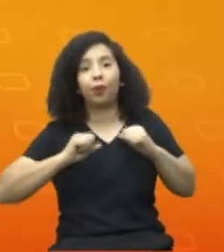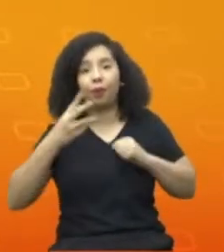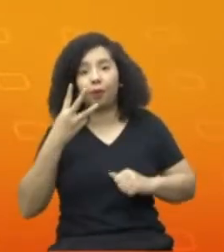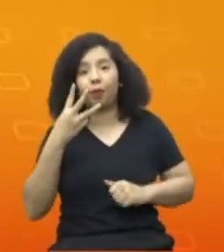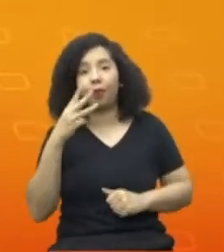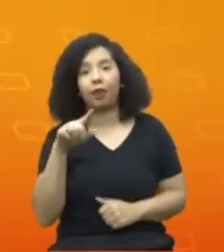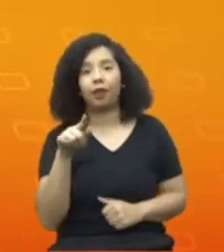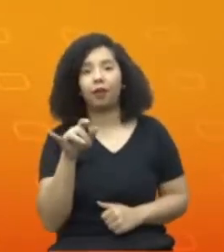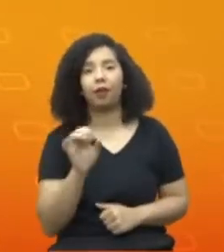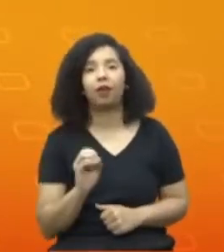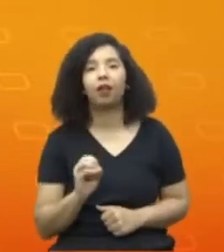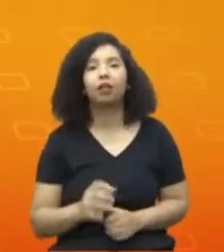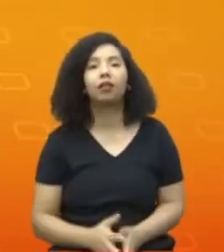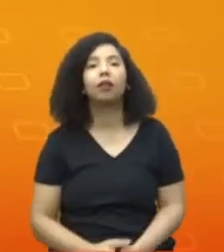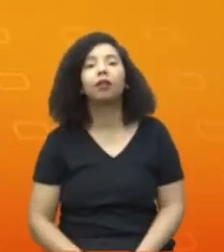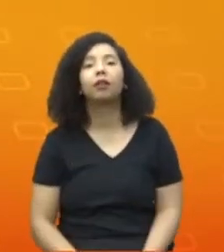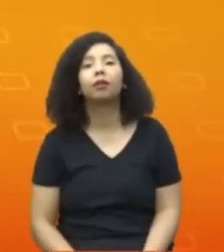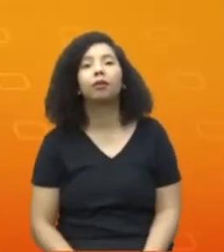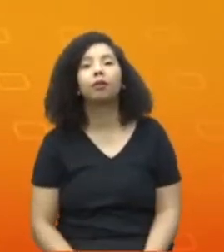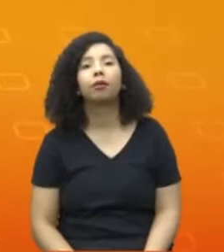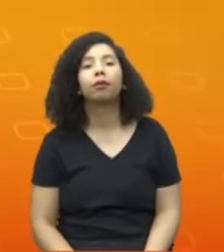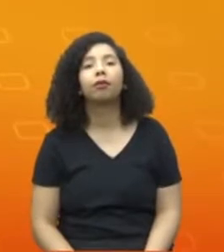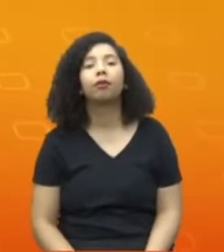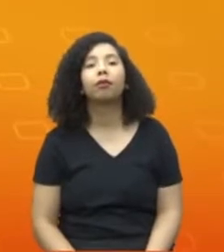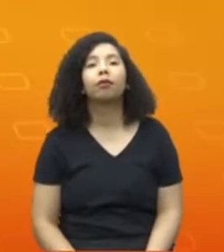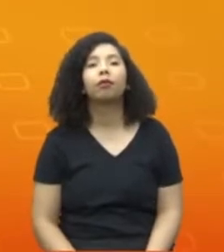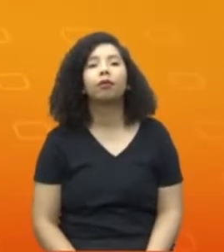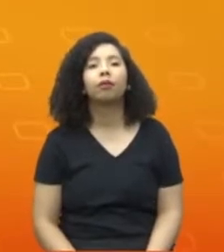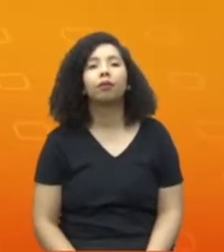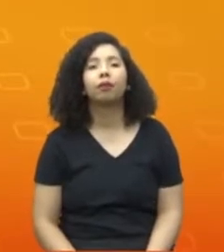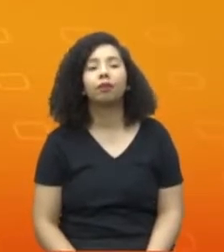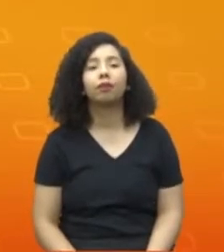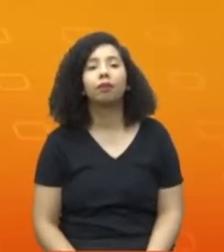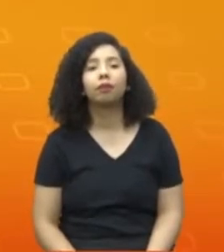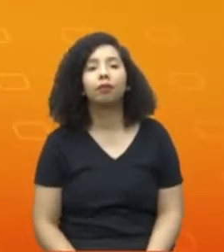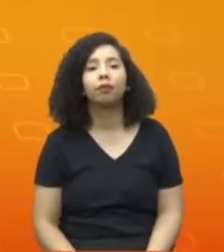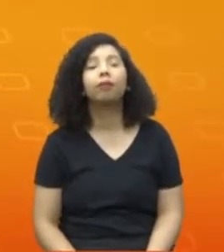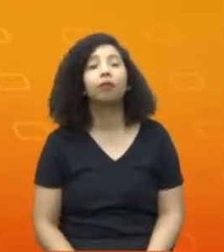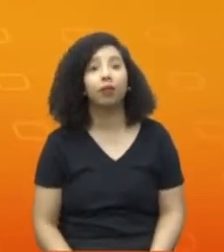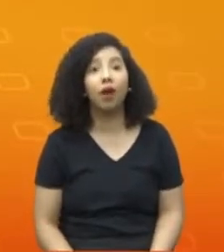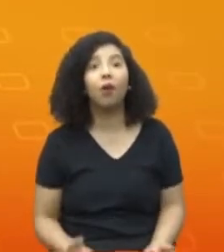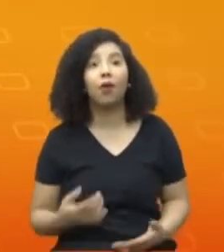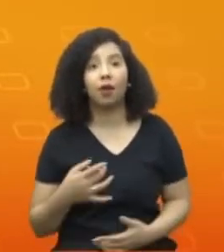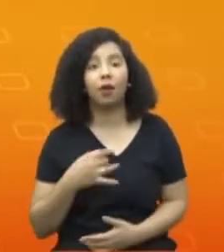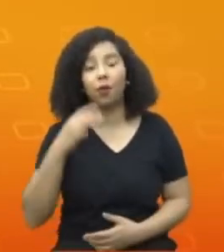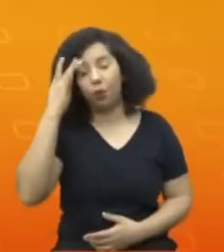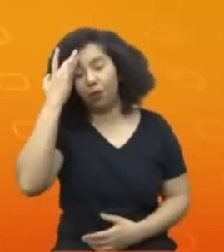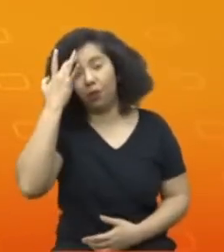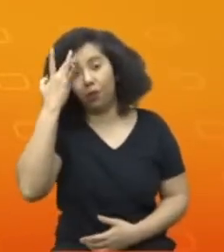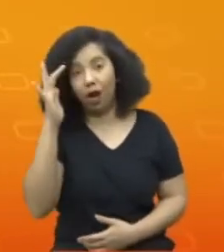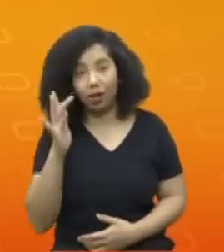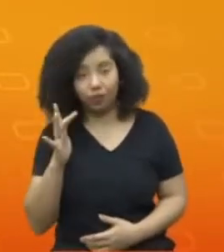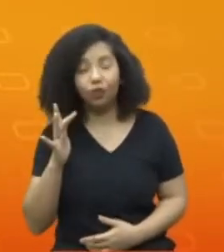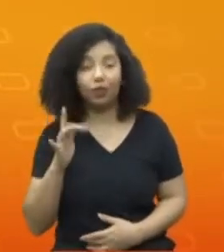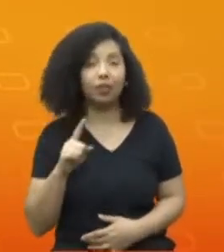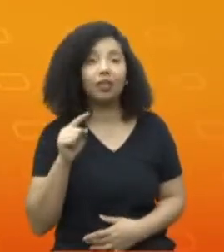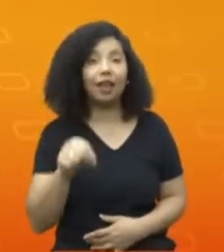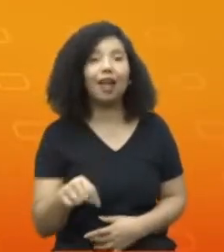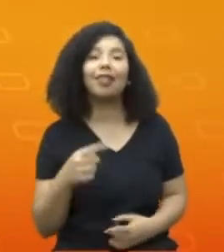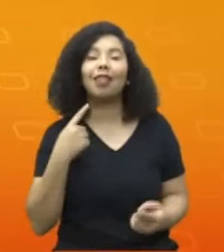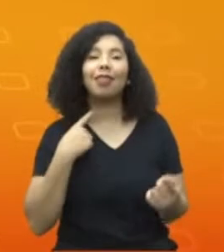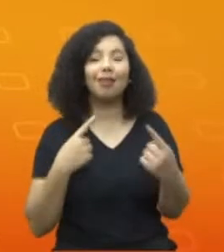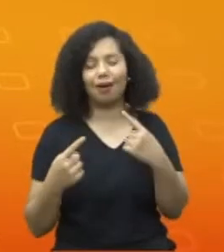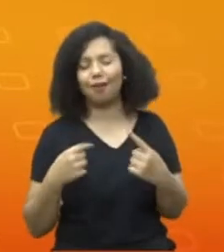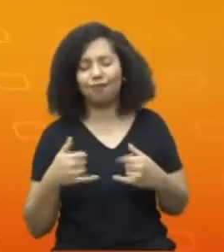Flávio, Márcio, quem quiser começar. Essa interatividade brasileira, esse é um